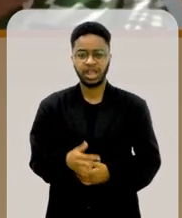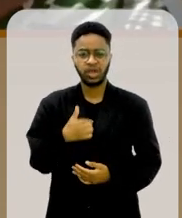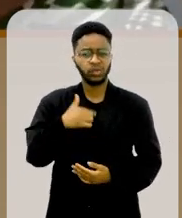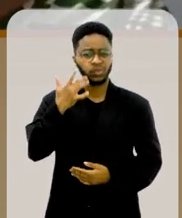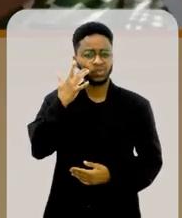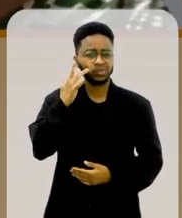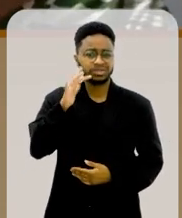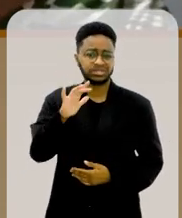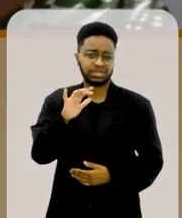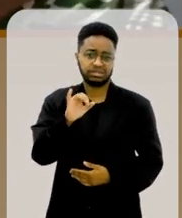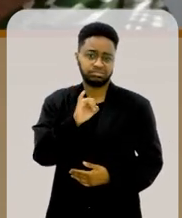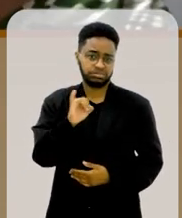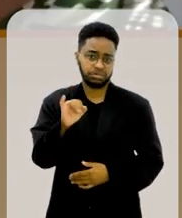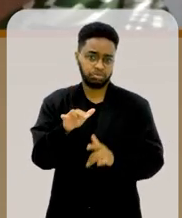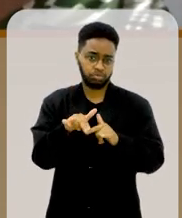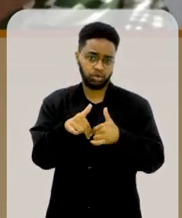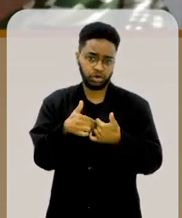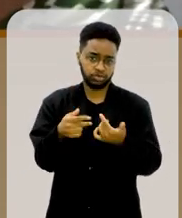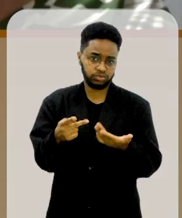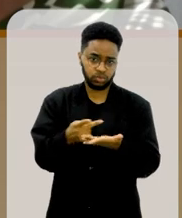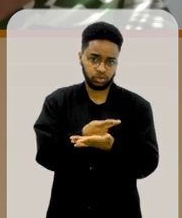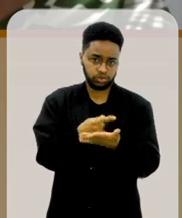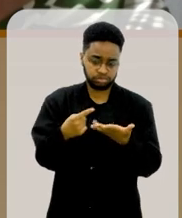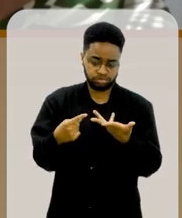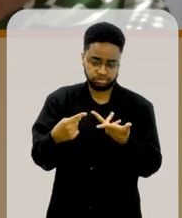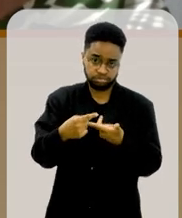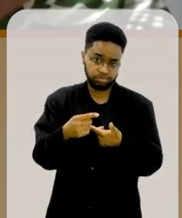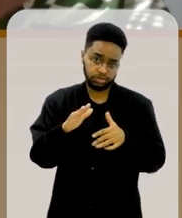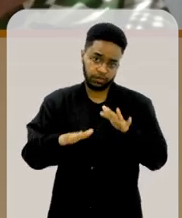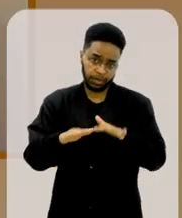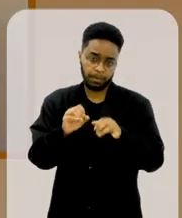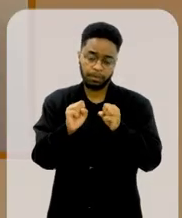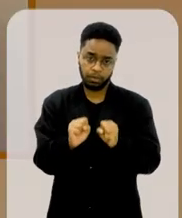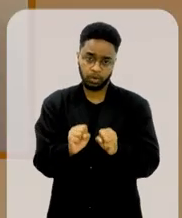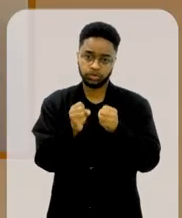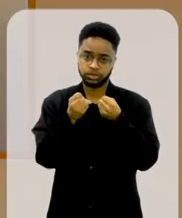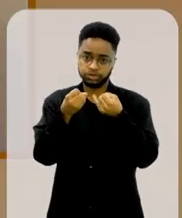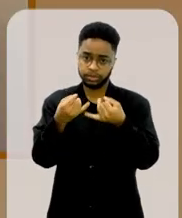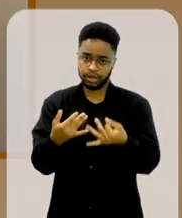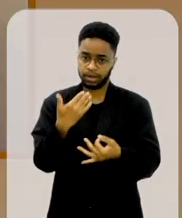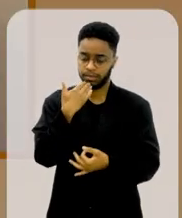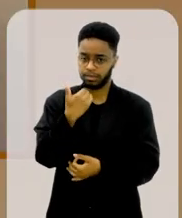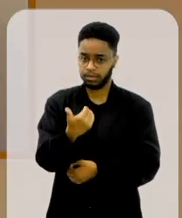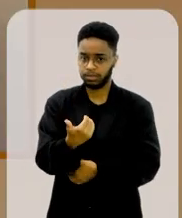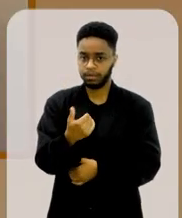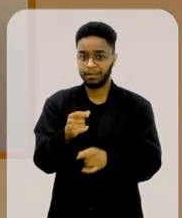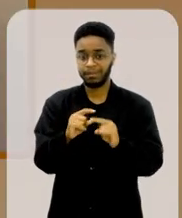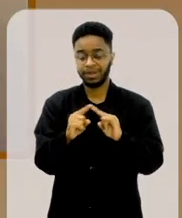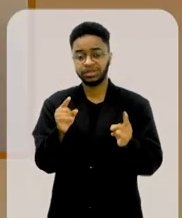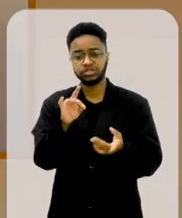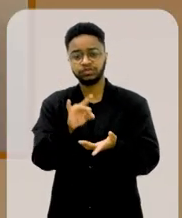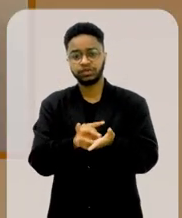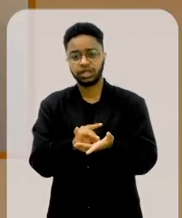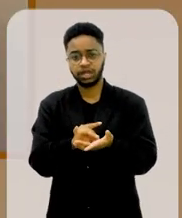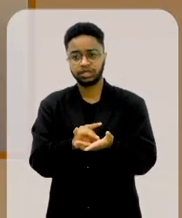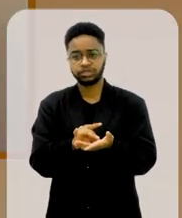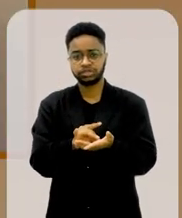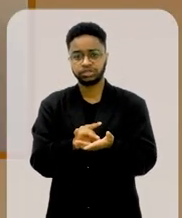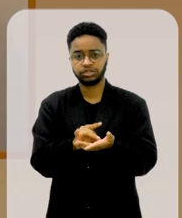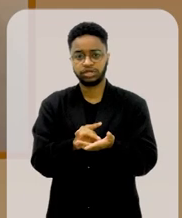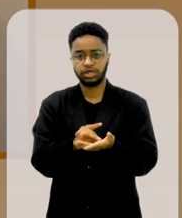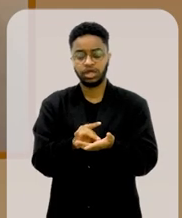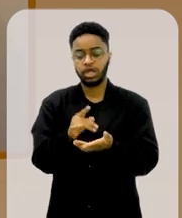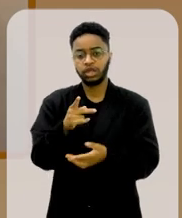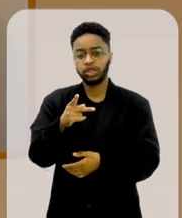não sei, Mariana, se foi a partir desse fato, até você poderia explicar para a gente que, na verdade, o seu caso